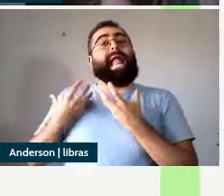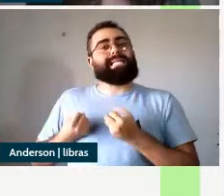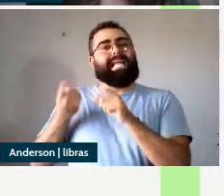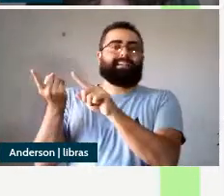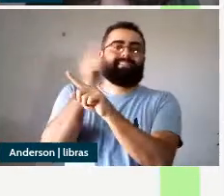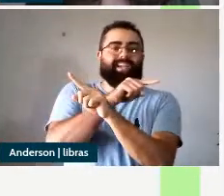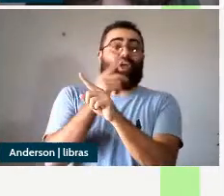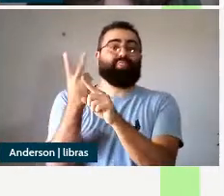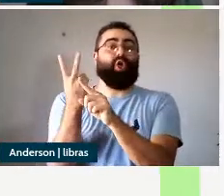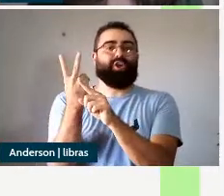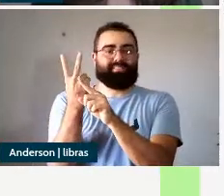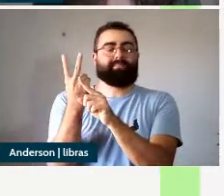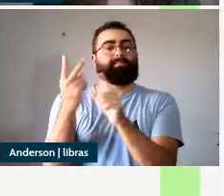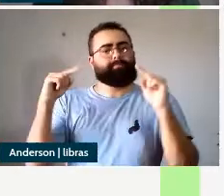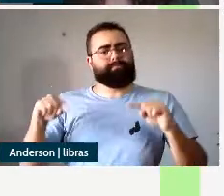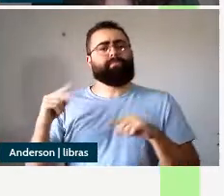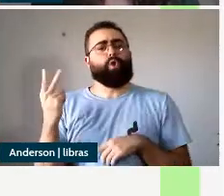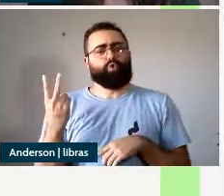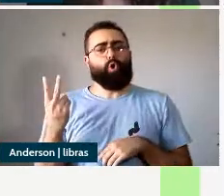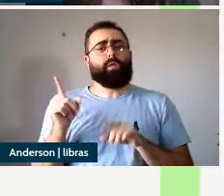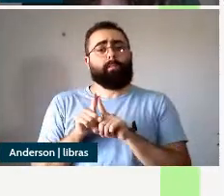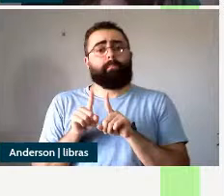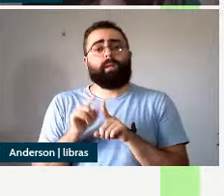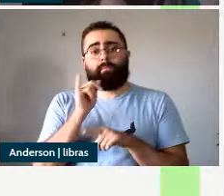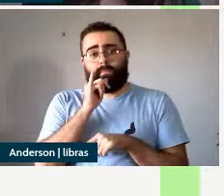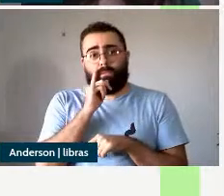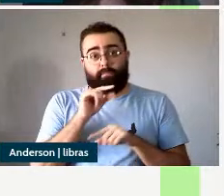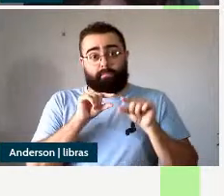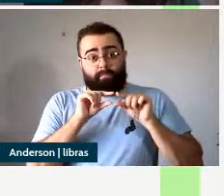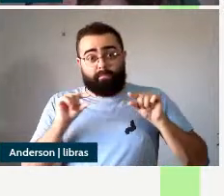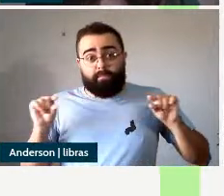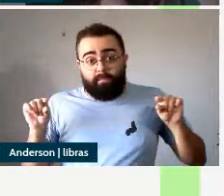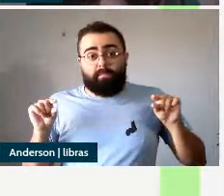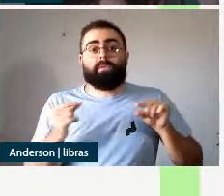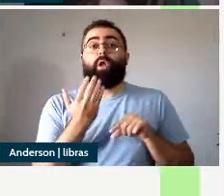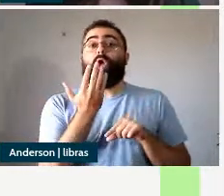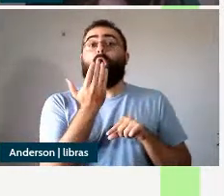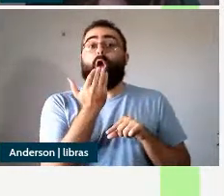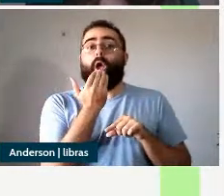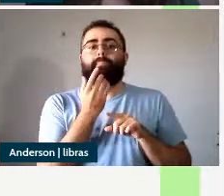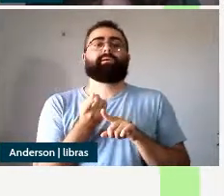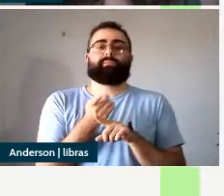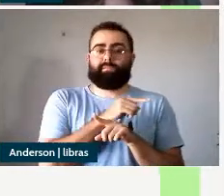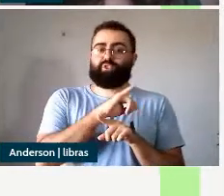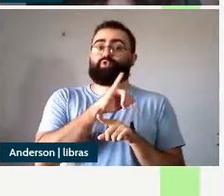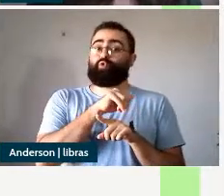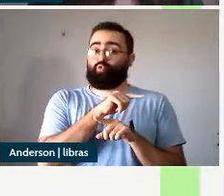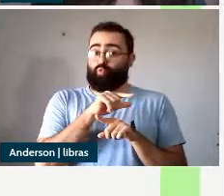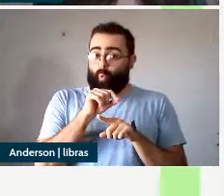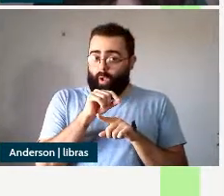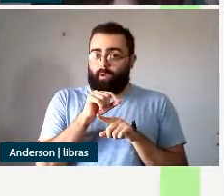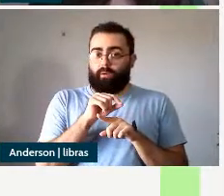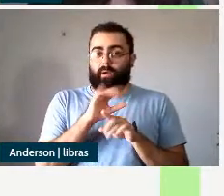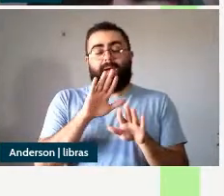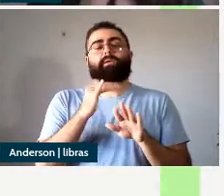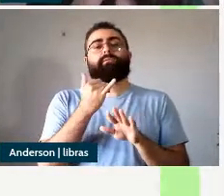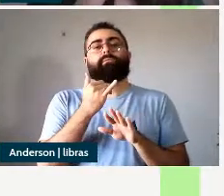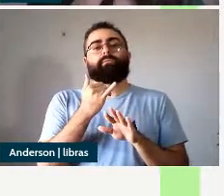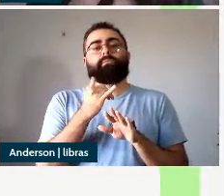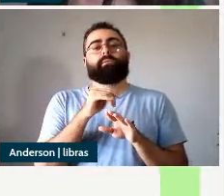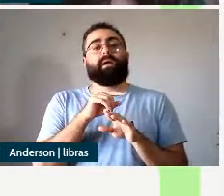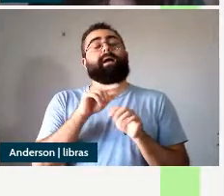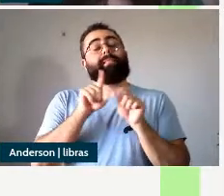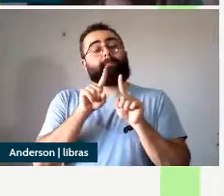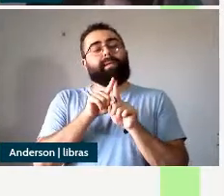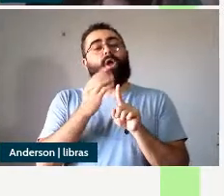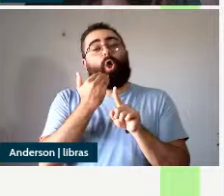é o adjetivo e em dois também o predicado da oração matriz comer vai atribuir um papel temático para o DP argumento interno